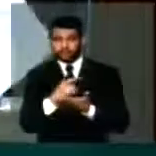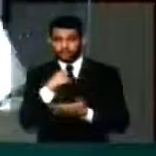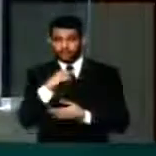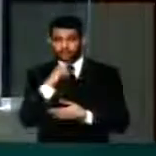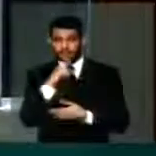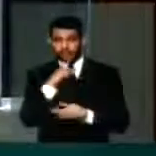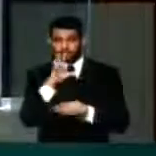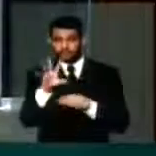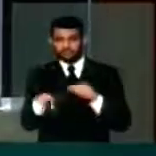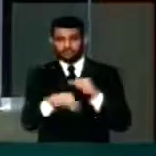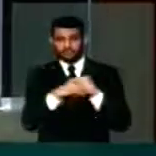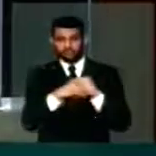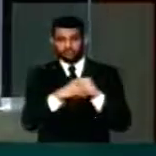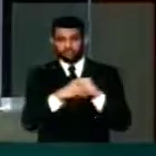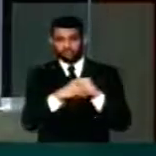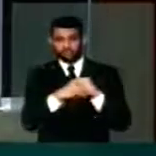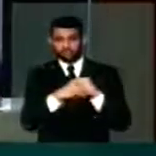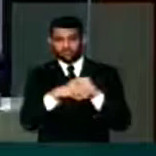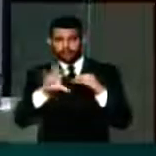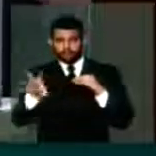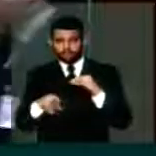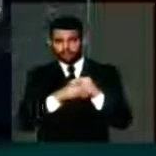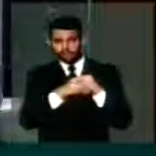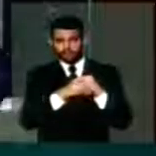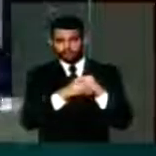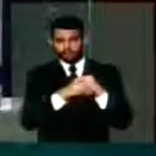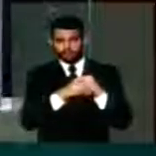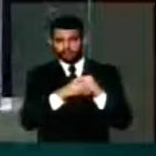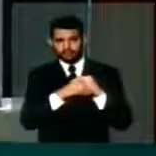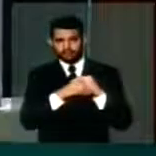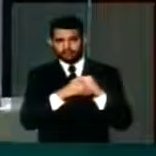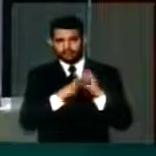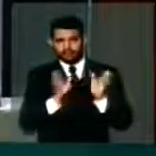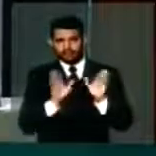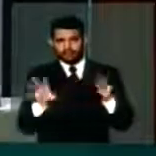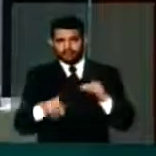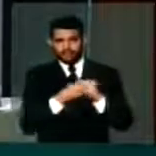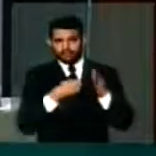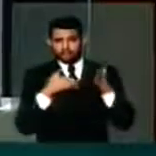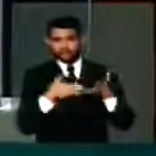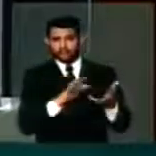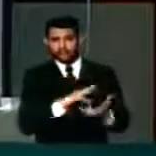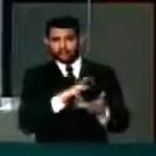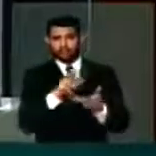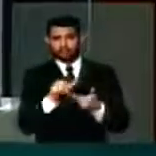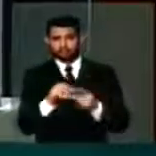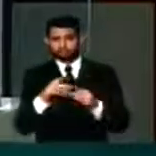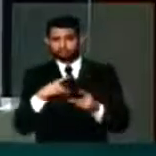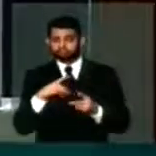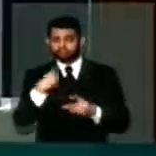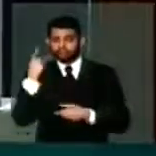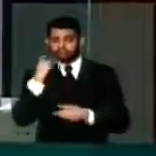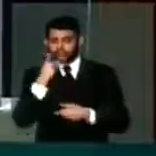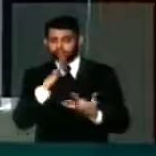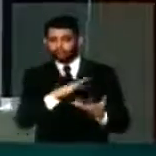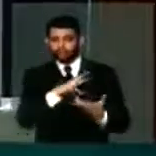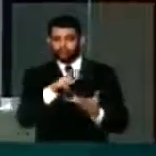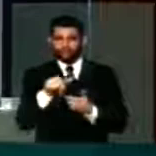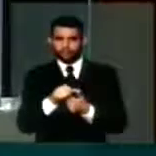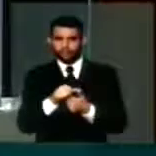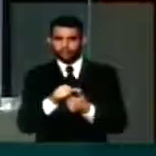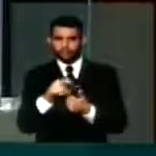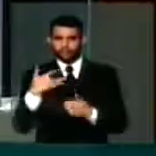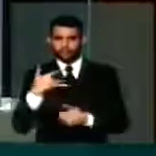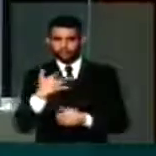devesse ter emenda. Emenda devia ser uma emenda participativa global, em políticas globais,